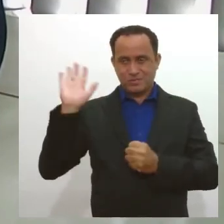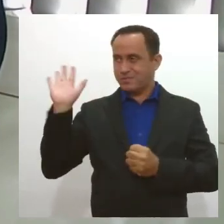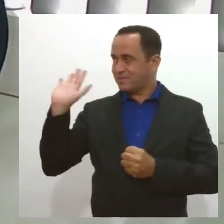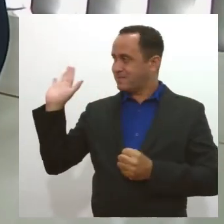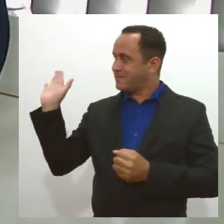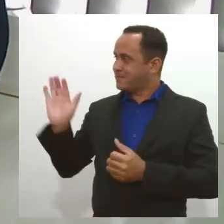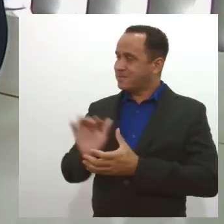Bom dia, até. dia, vamos